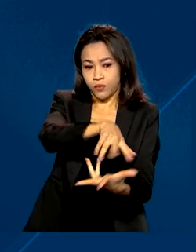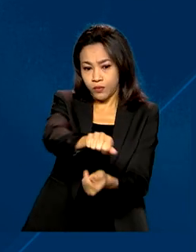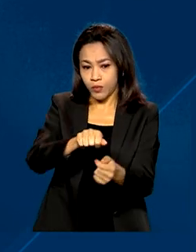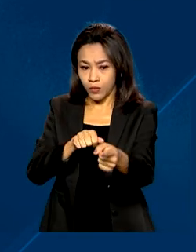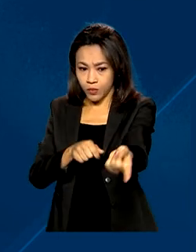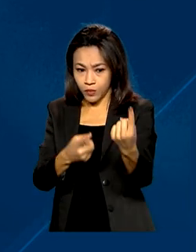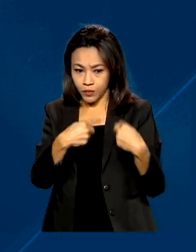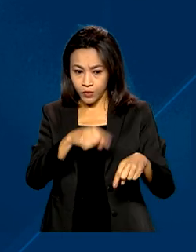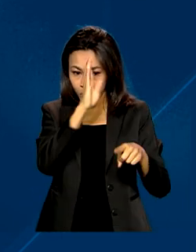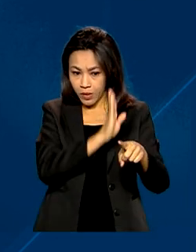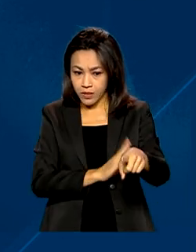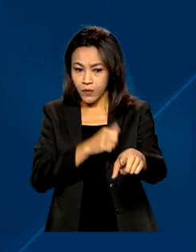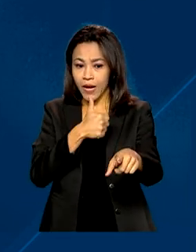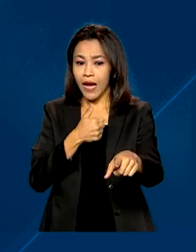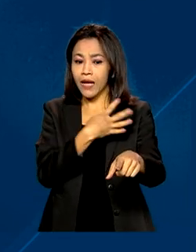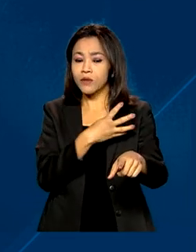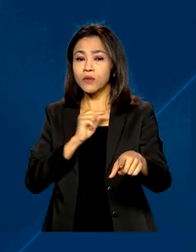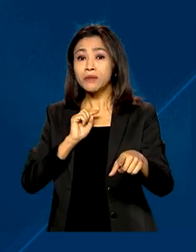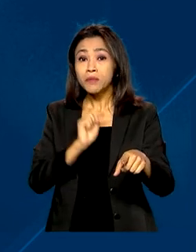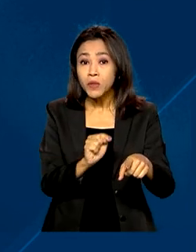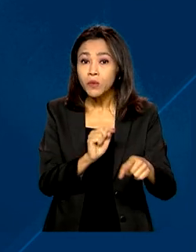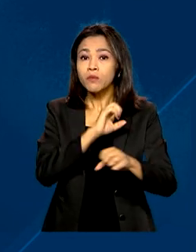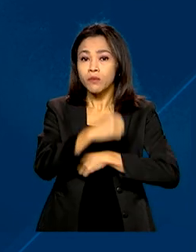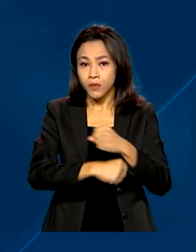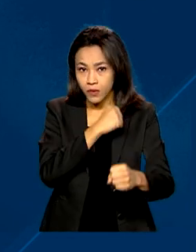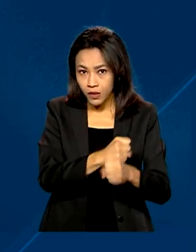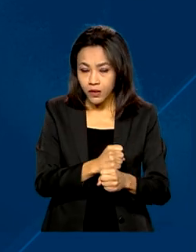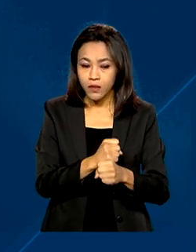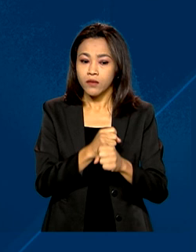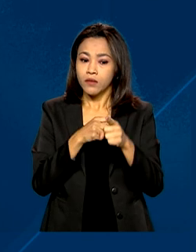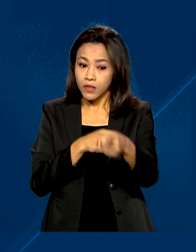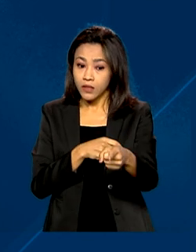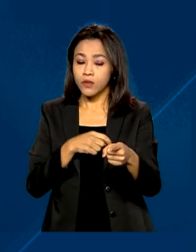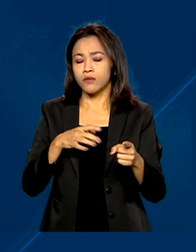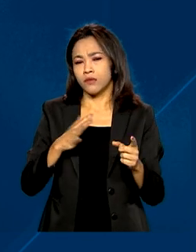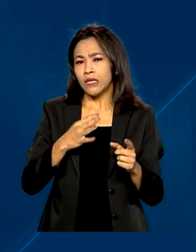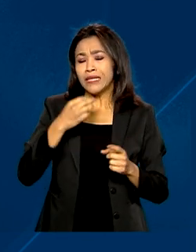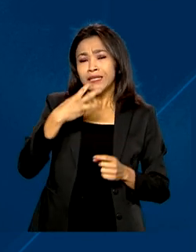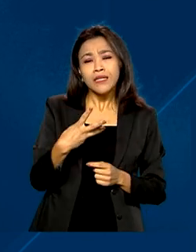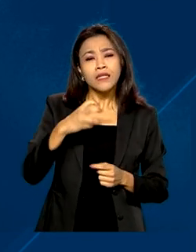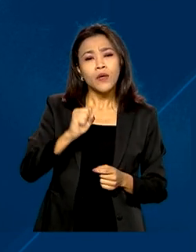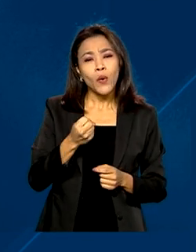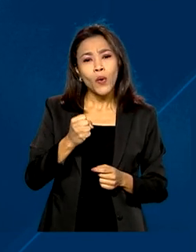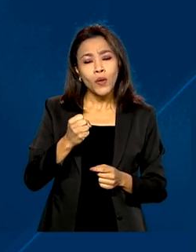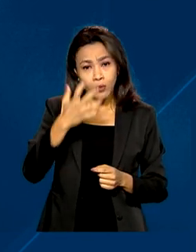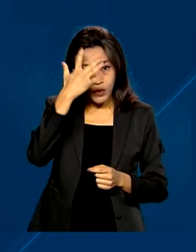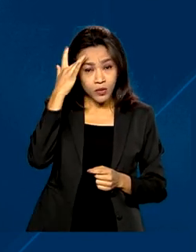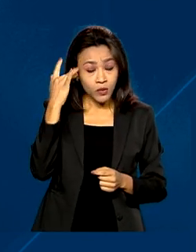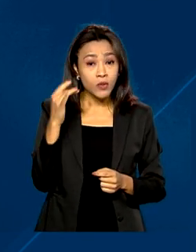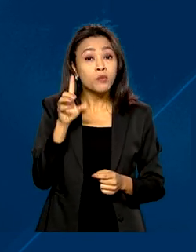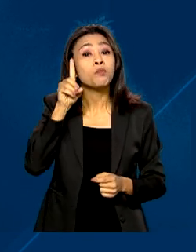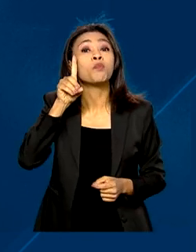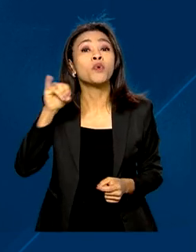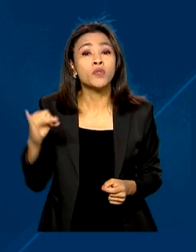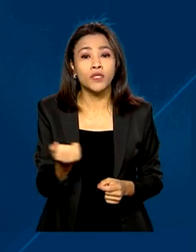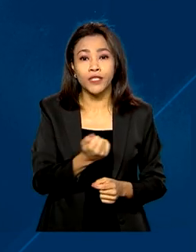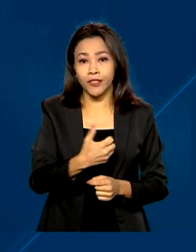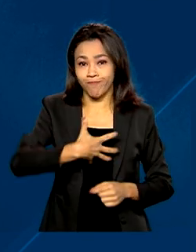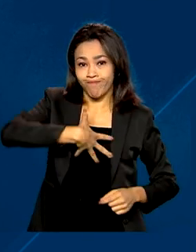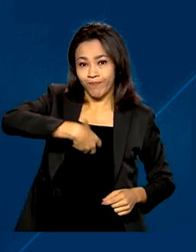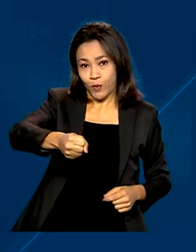aproximam de 14 mil casos por ano, ou seja, em média, 38 pessoas cometem suicídio por dia.